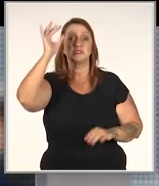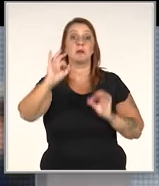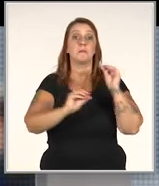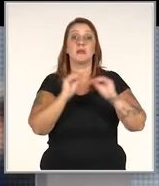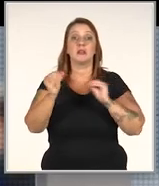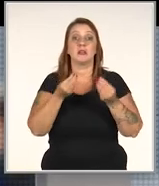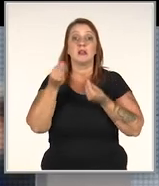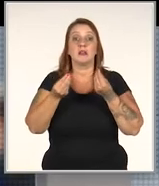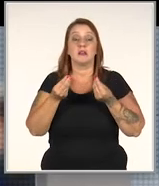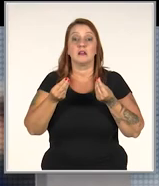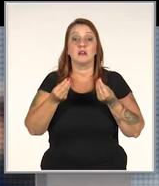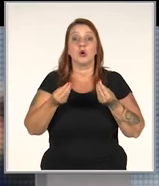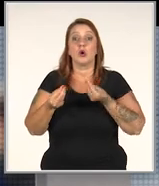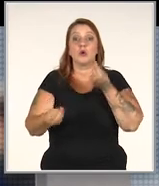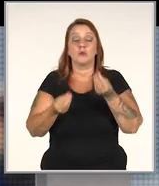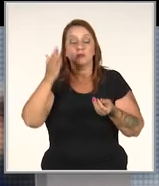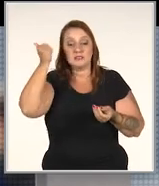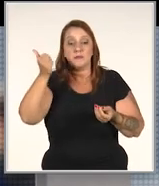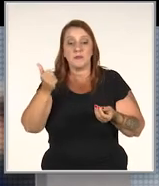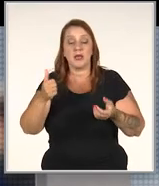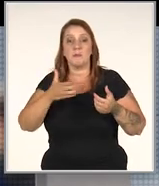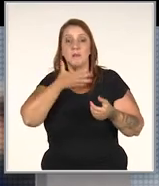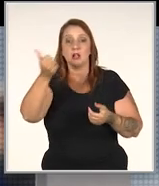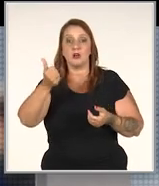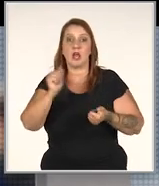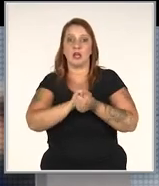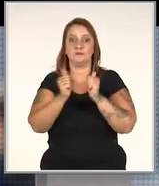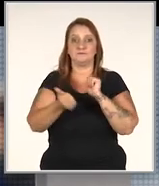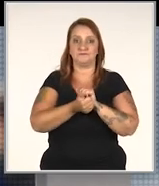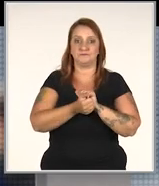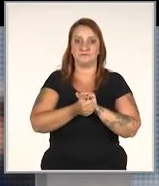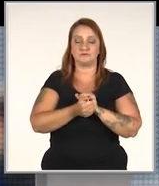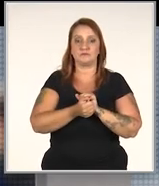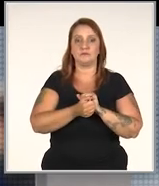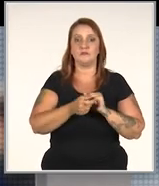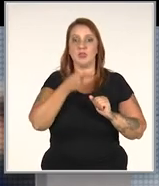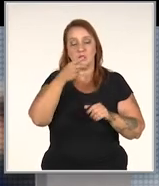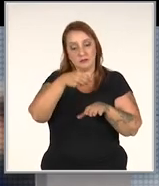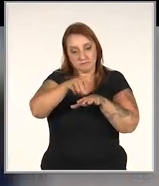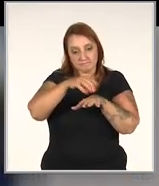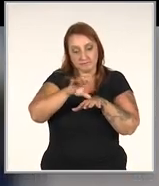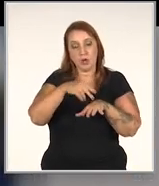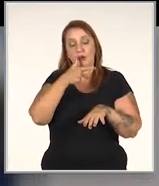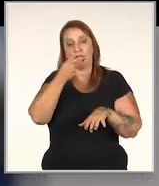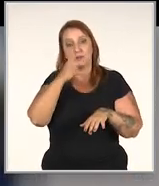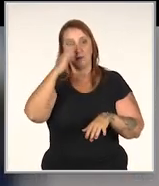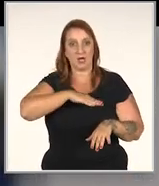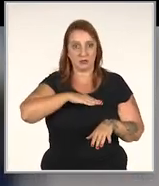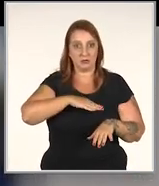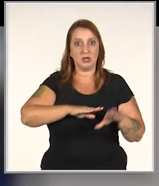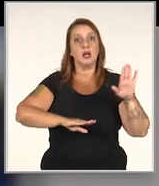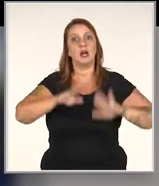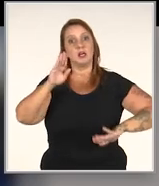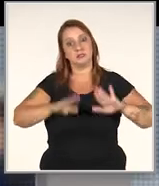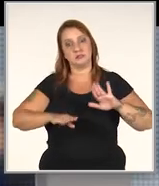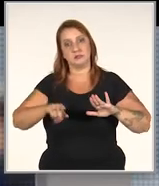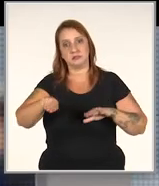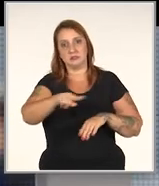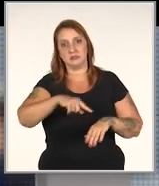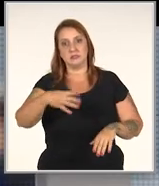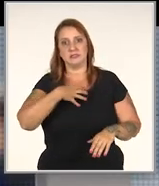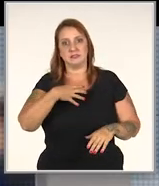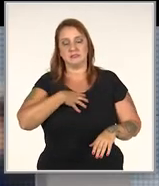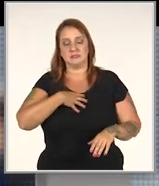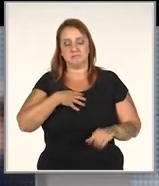você saber, e você não vai ter a chance de melhorar, de ajustar. Então, tanto críticas quanto sugestões, é que muitas vezes o